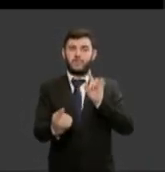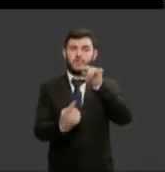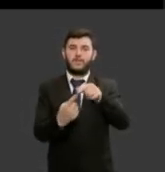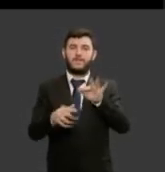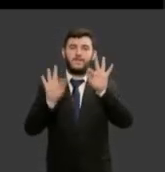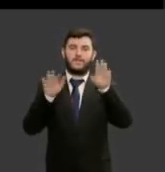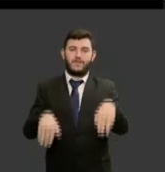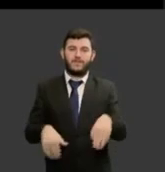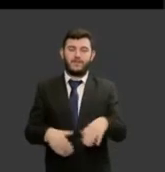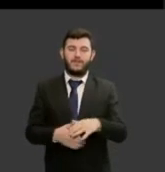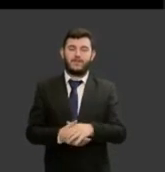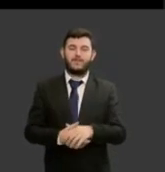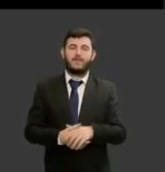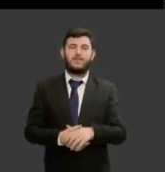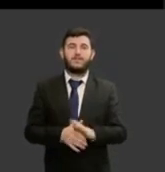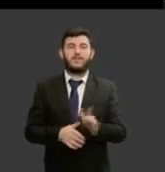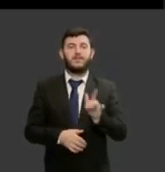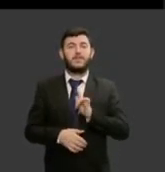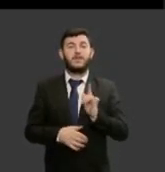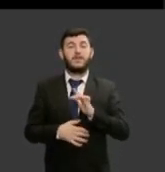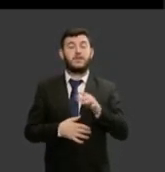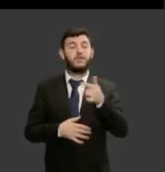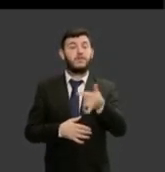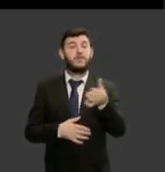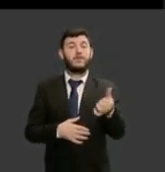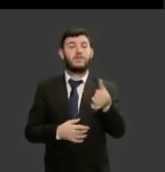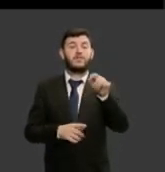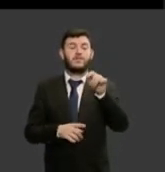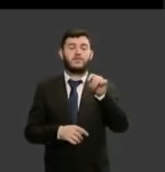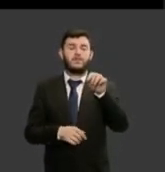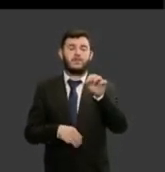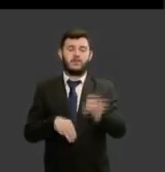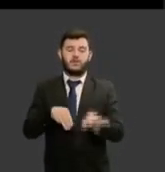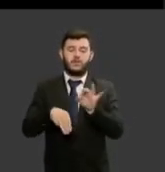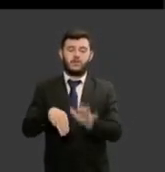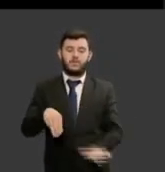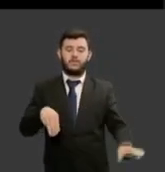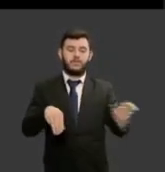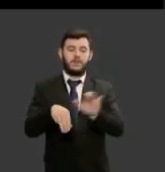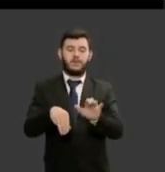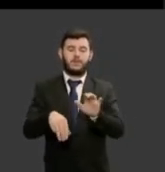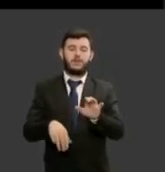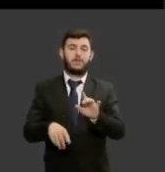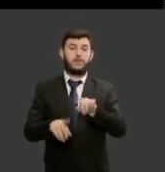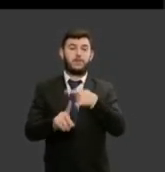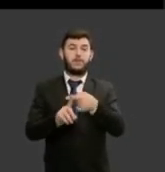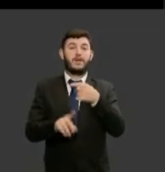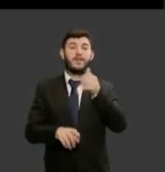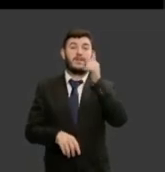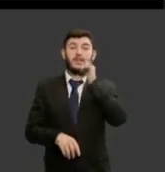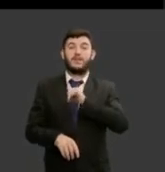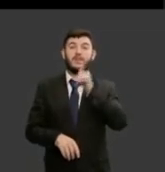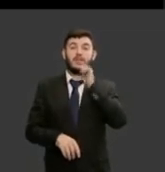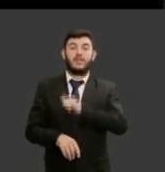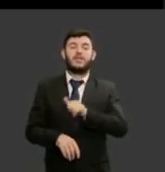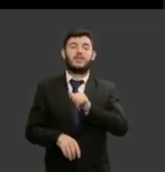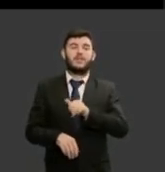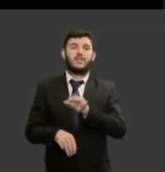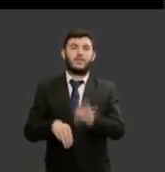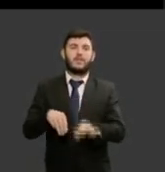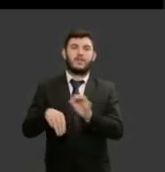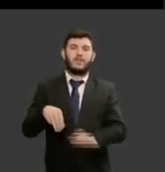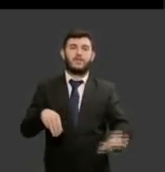21 ministros e 5 ministros nós representamos